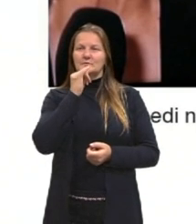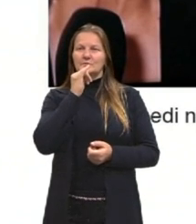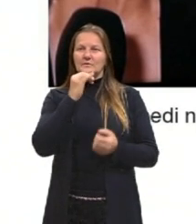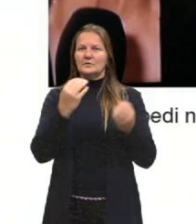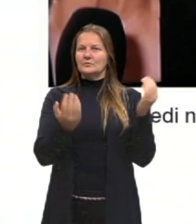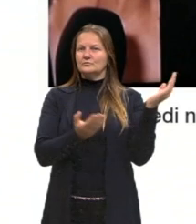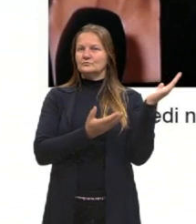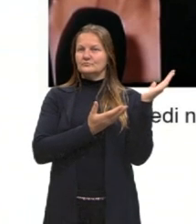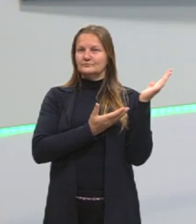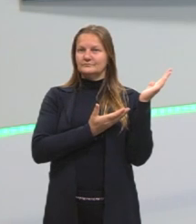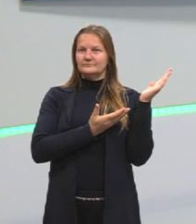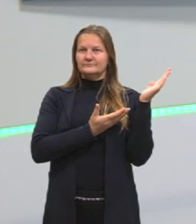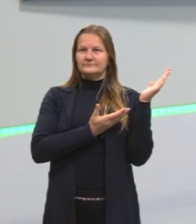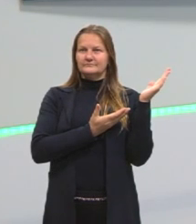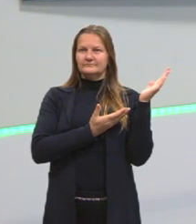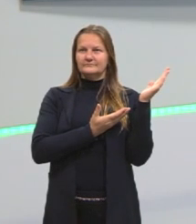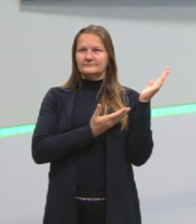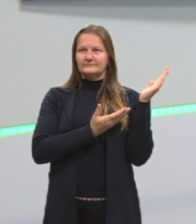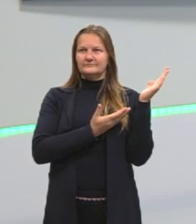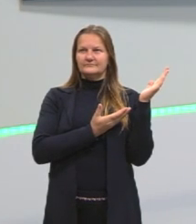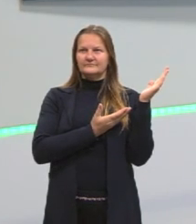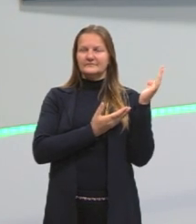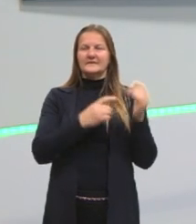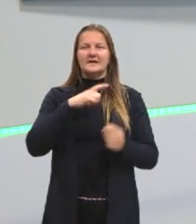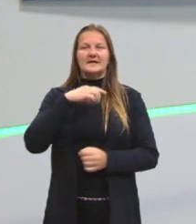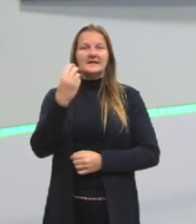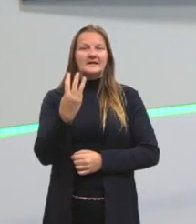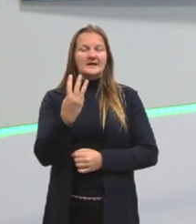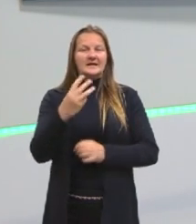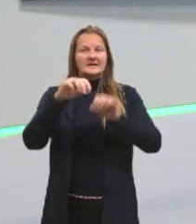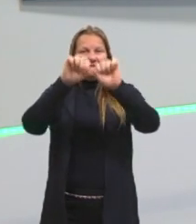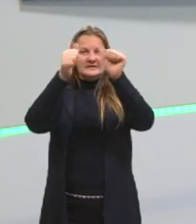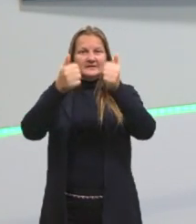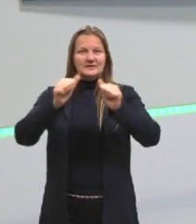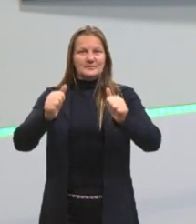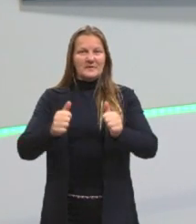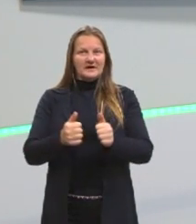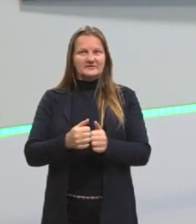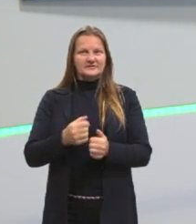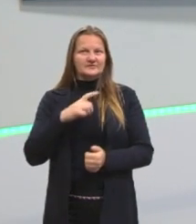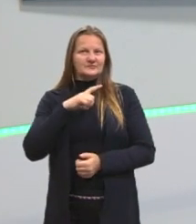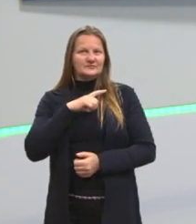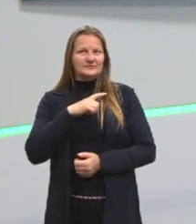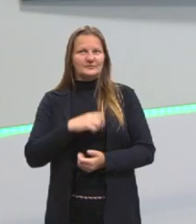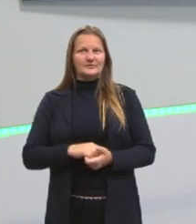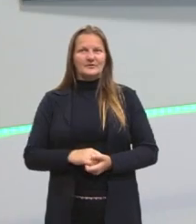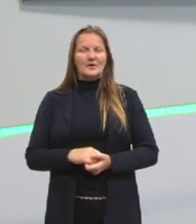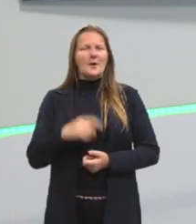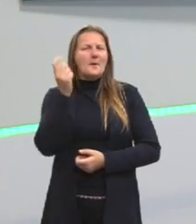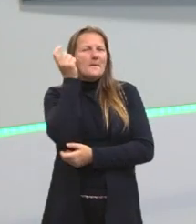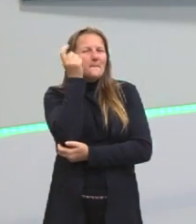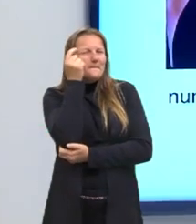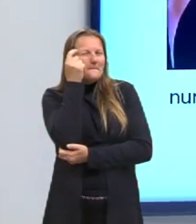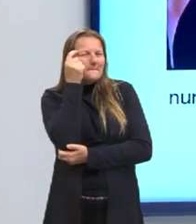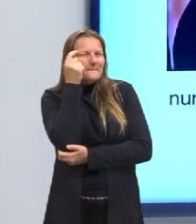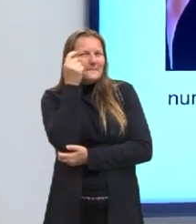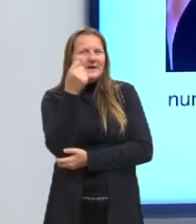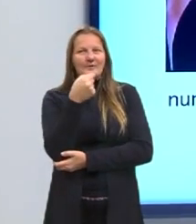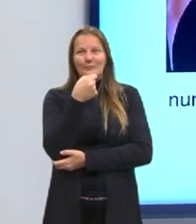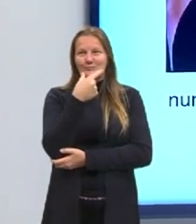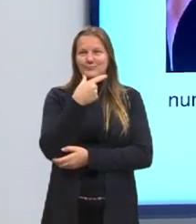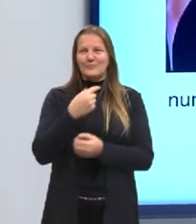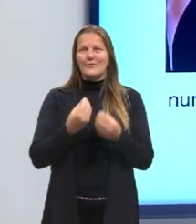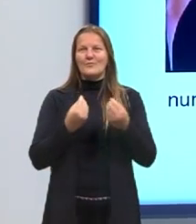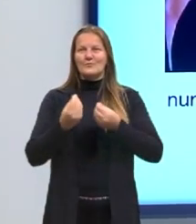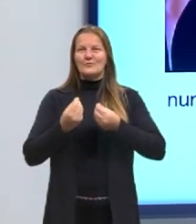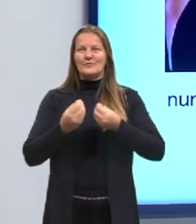que eu trouxe três imagens de memes, claro, para a gente pensar nessas imagens que falam,